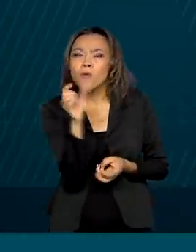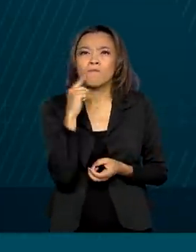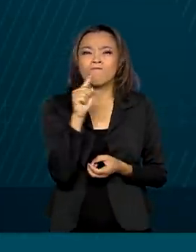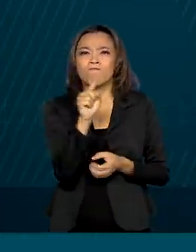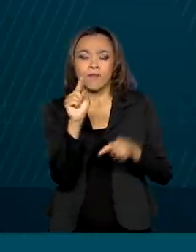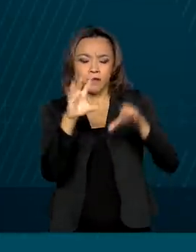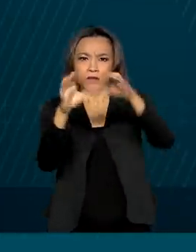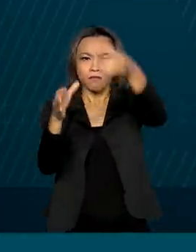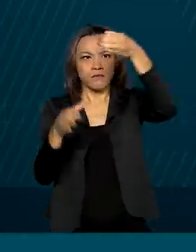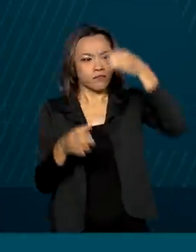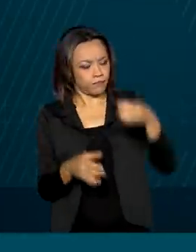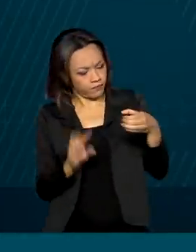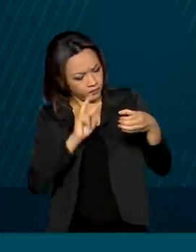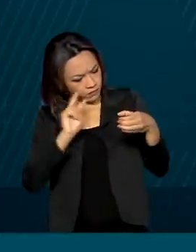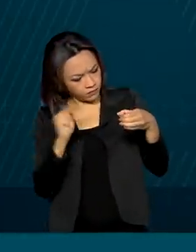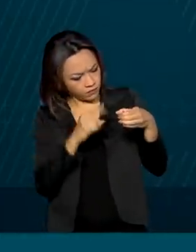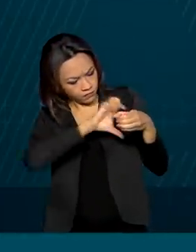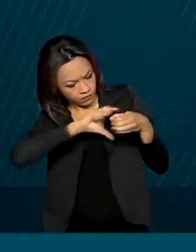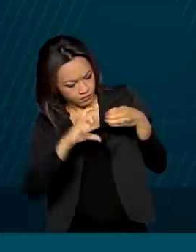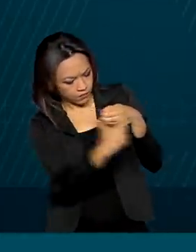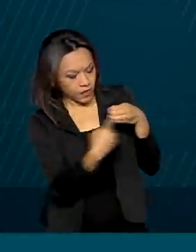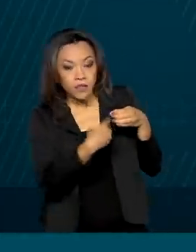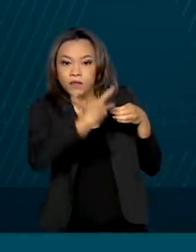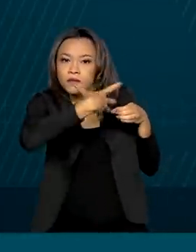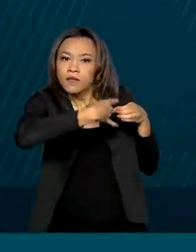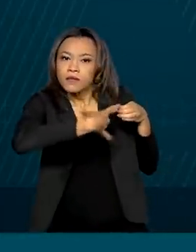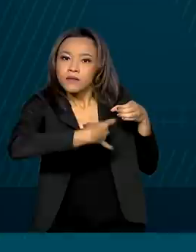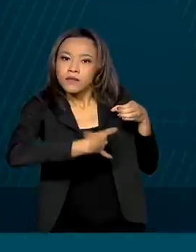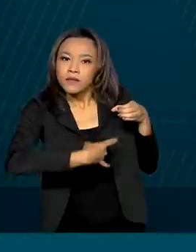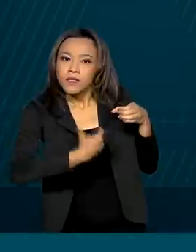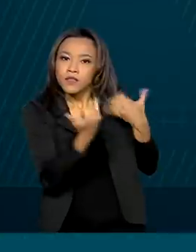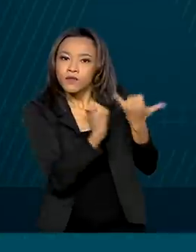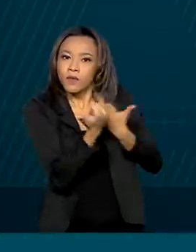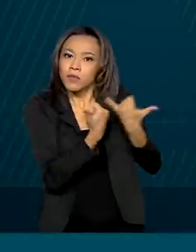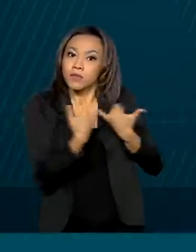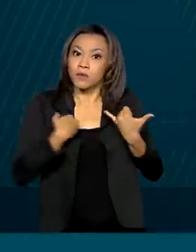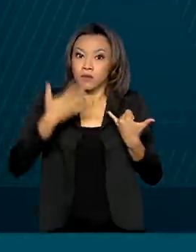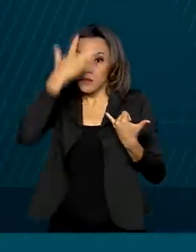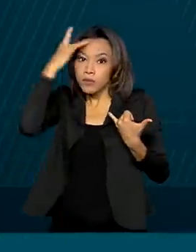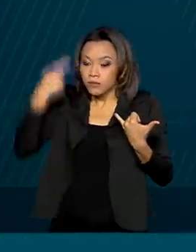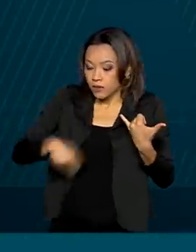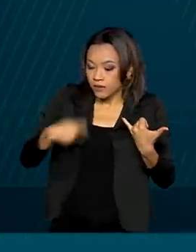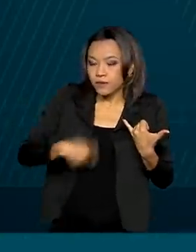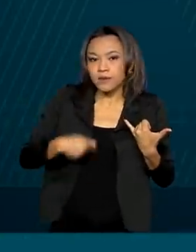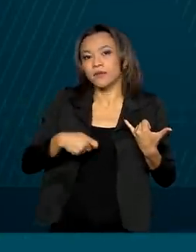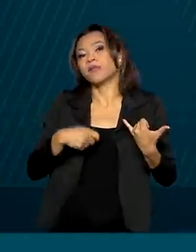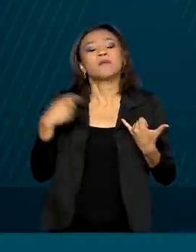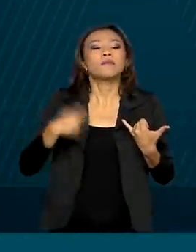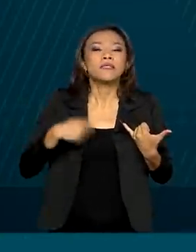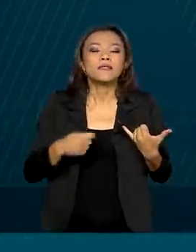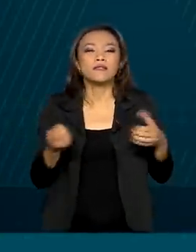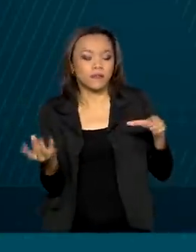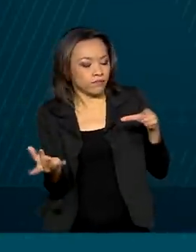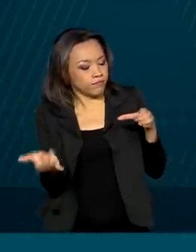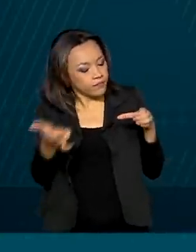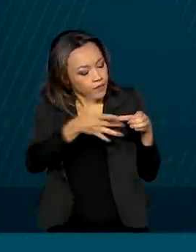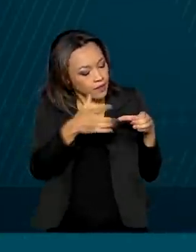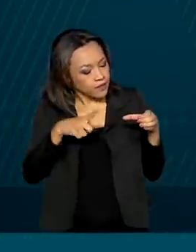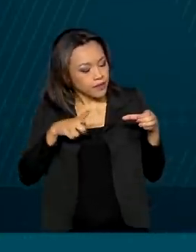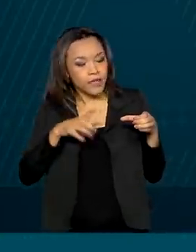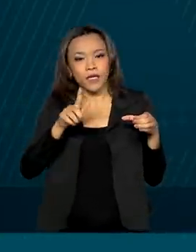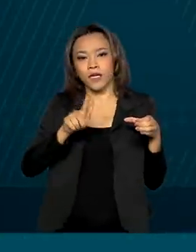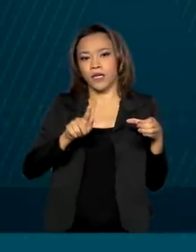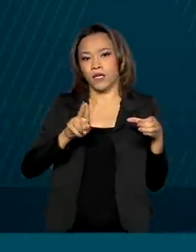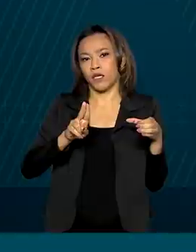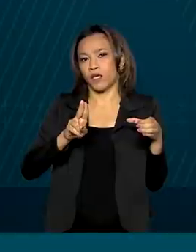todas as informações que o consumidor precisa. Então precisa estar lá se tem glúten,